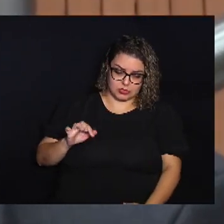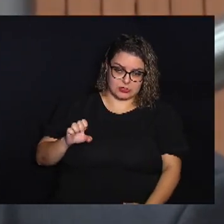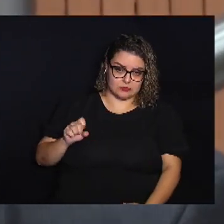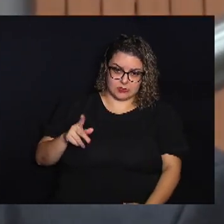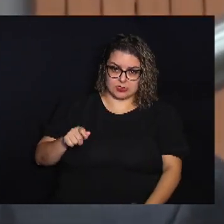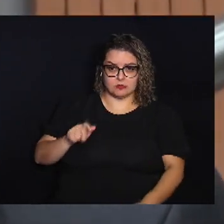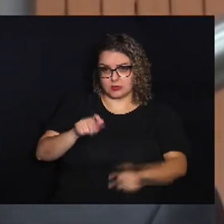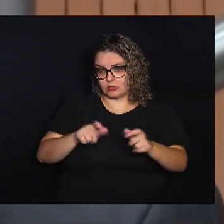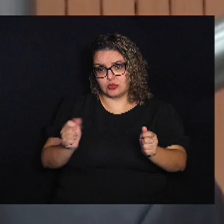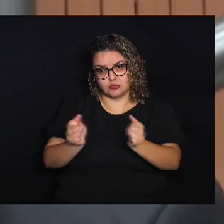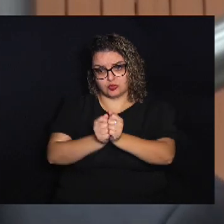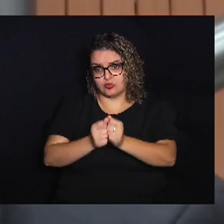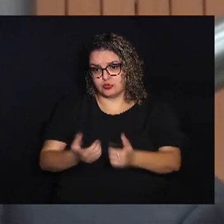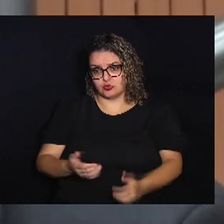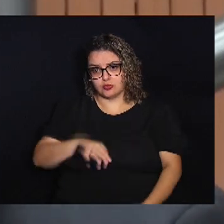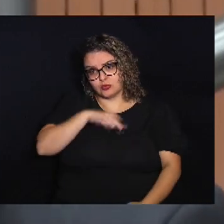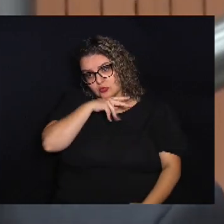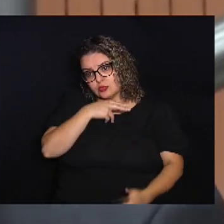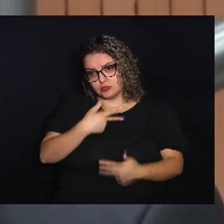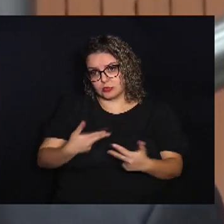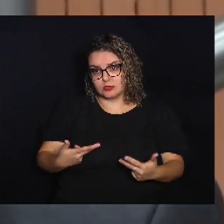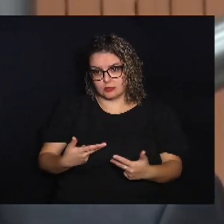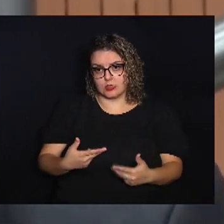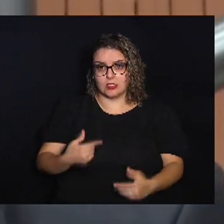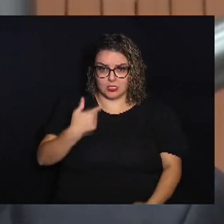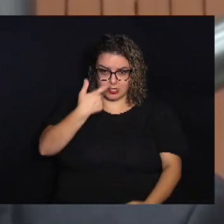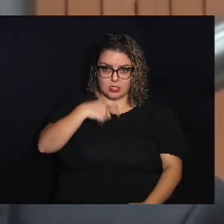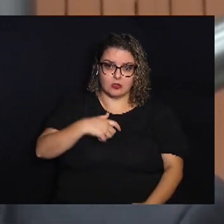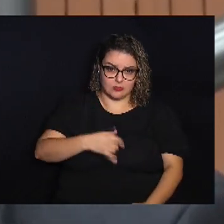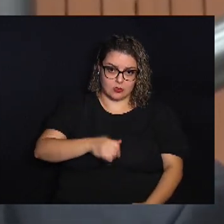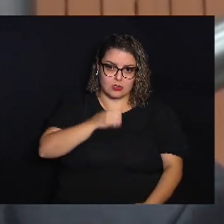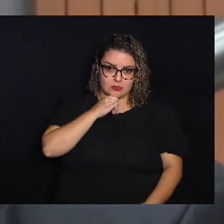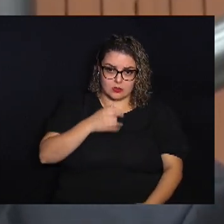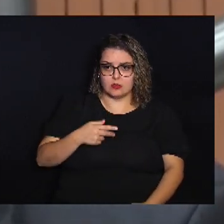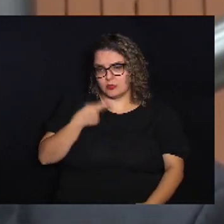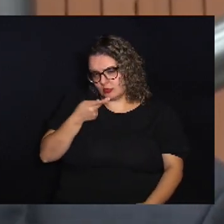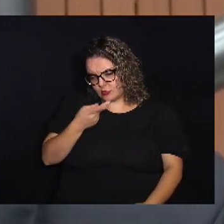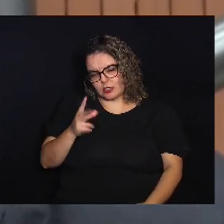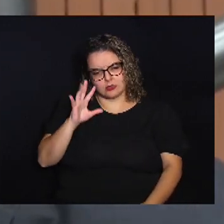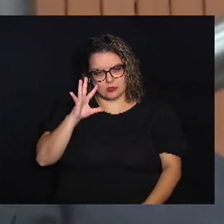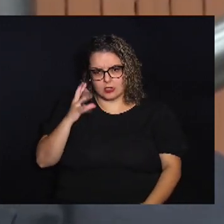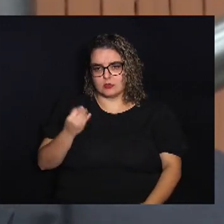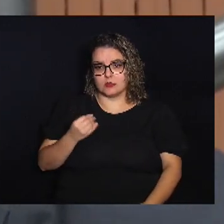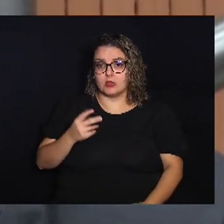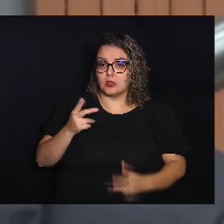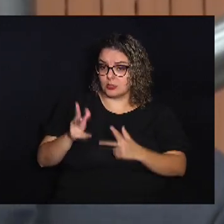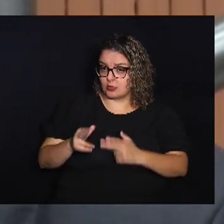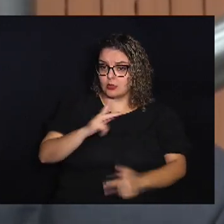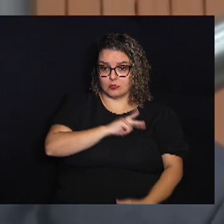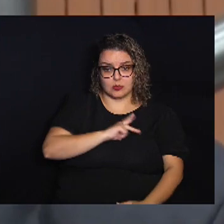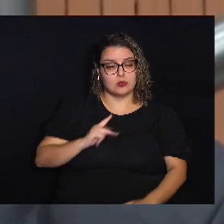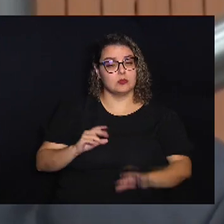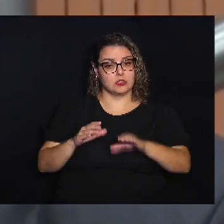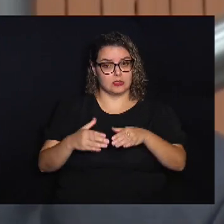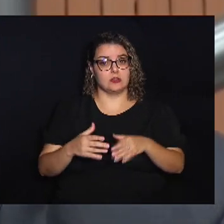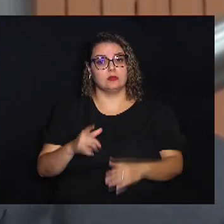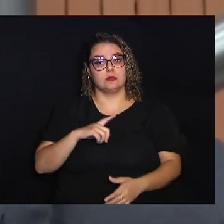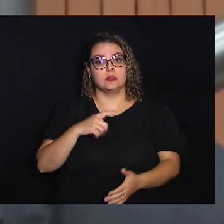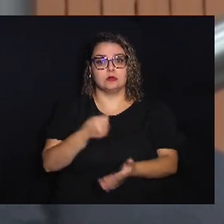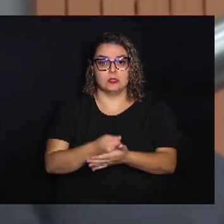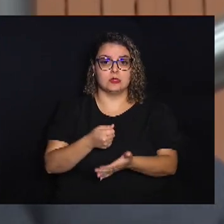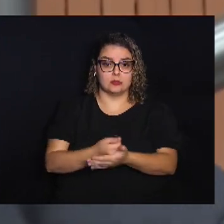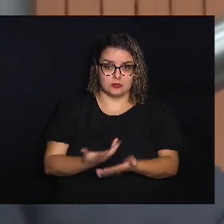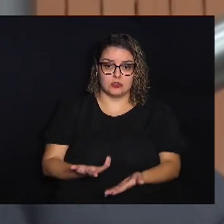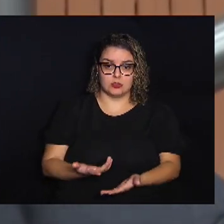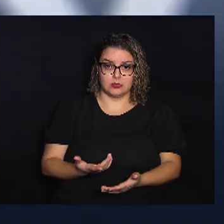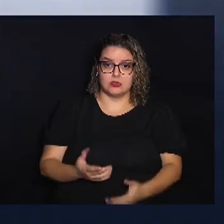animais Então eu sou um exemplo Disso e posso falar Para você com muita Propriedade em relação A isso E como presidente Da comissão Eu tenho essa Obrigação E